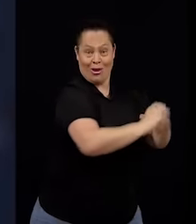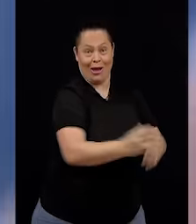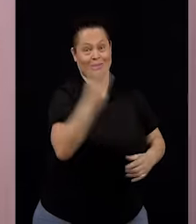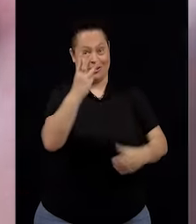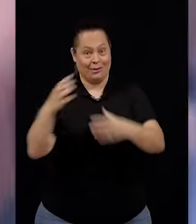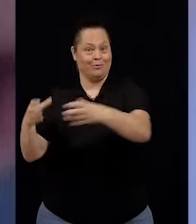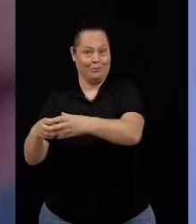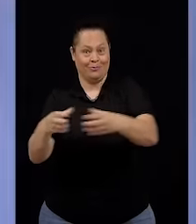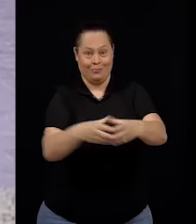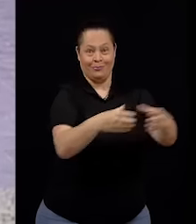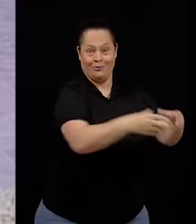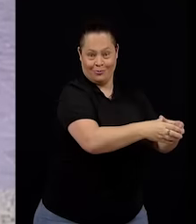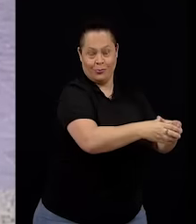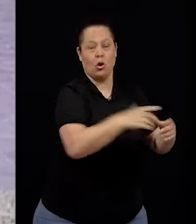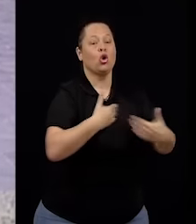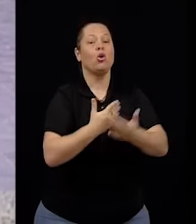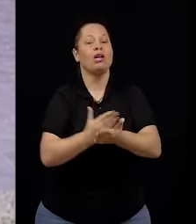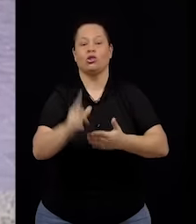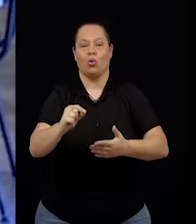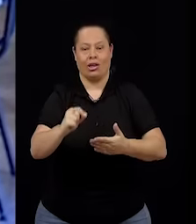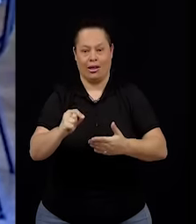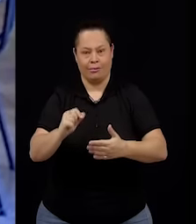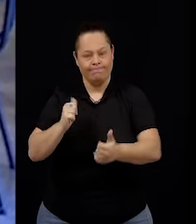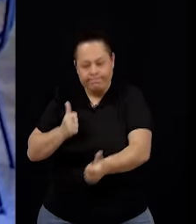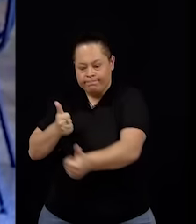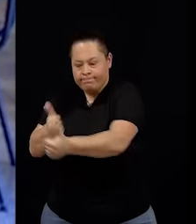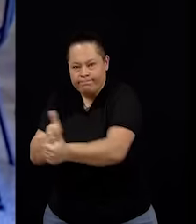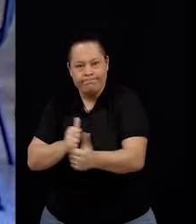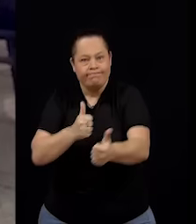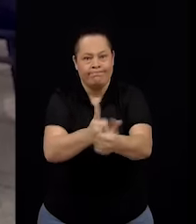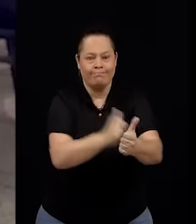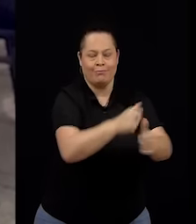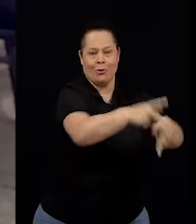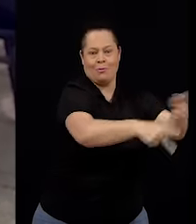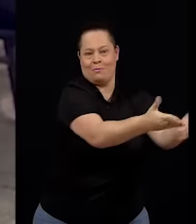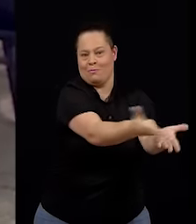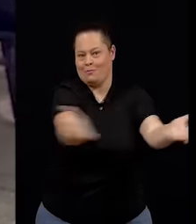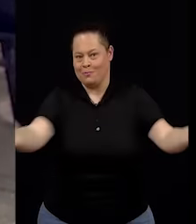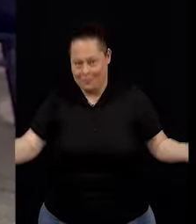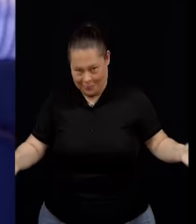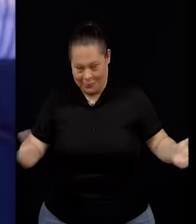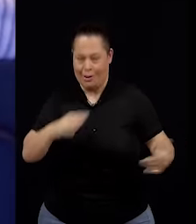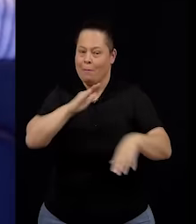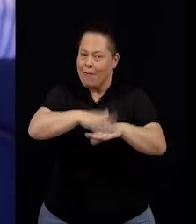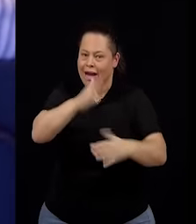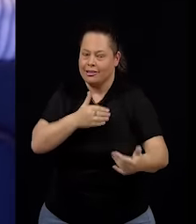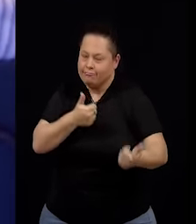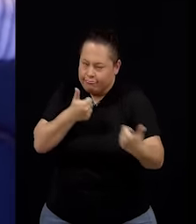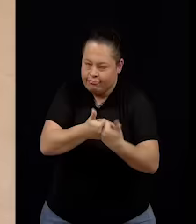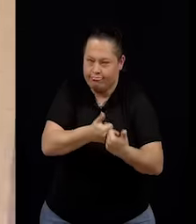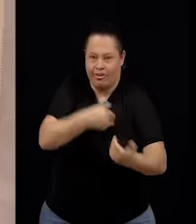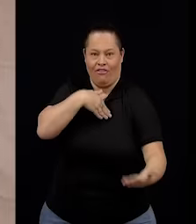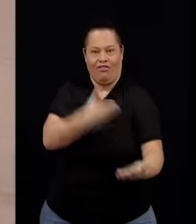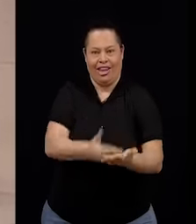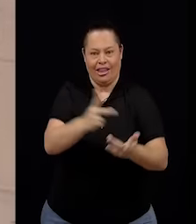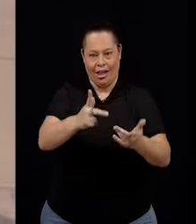busca cada vez mais se aproximar das comunidades de fé, através de uma ação evangelizadora e social.